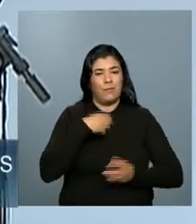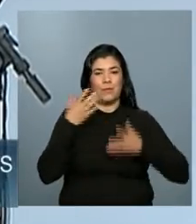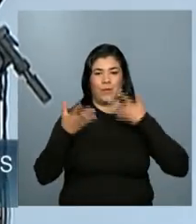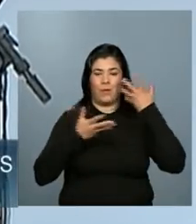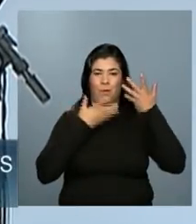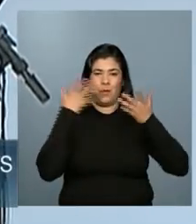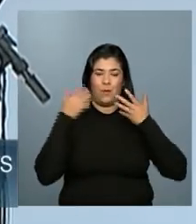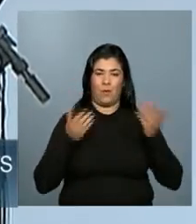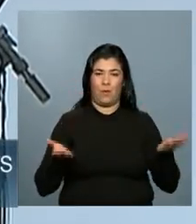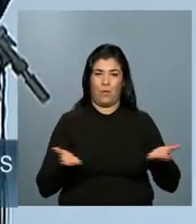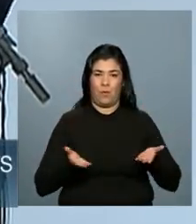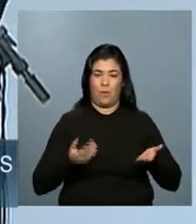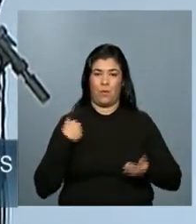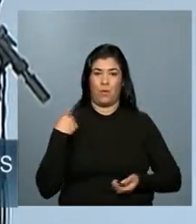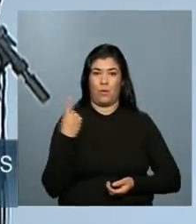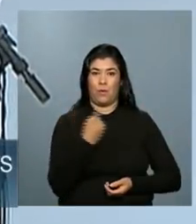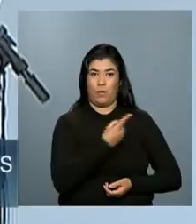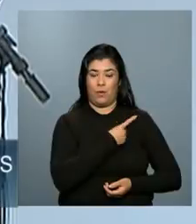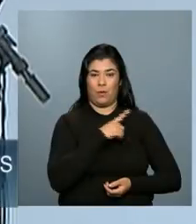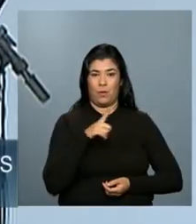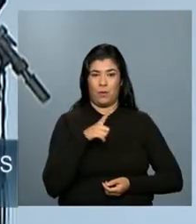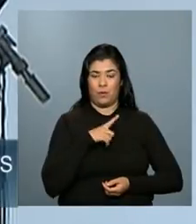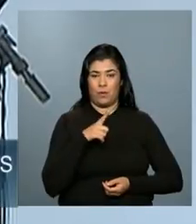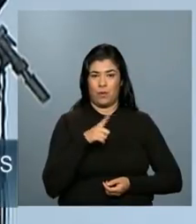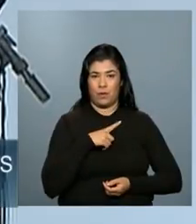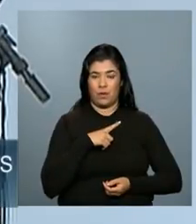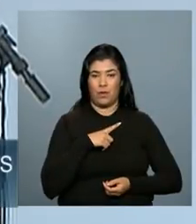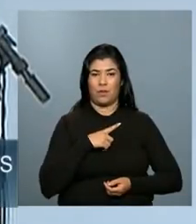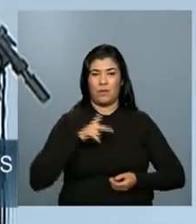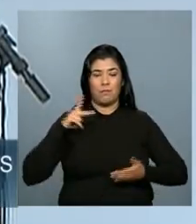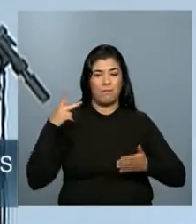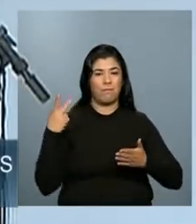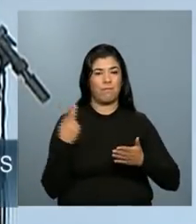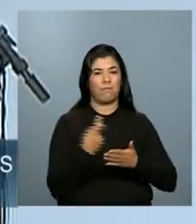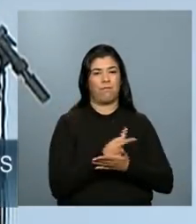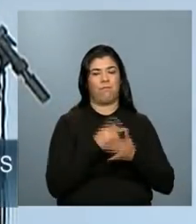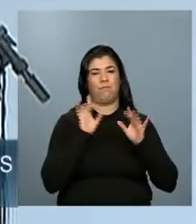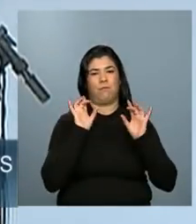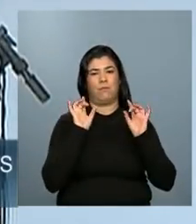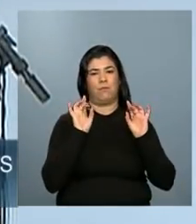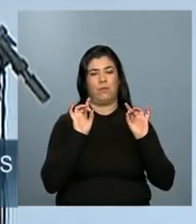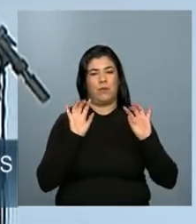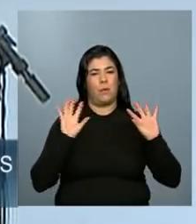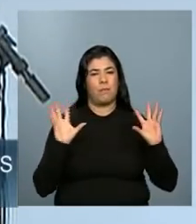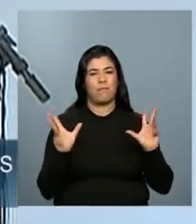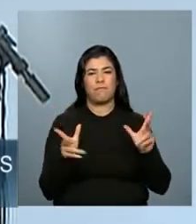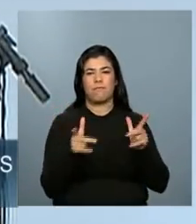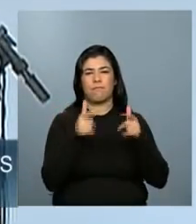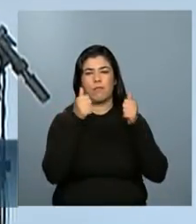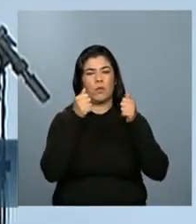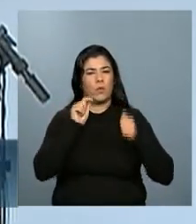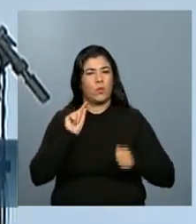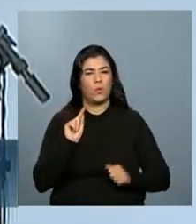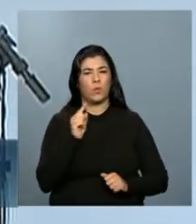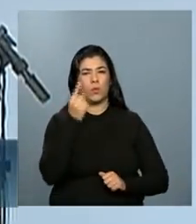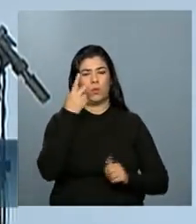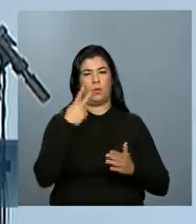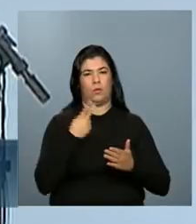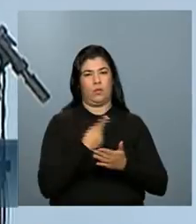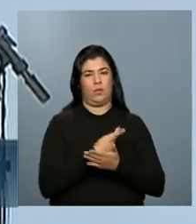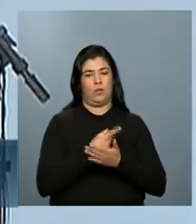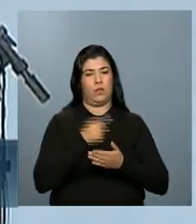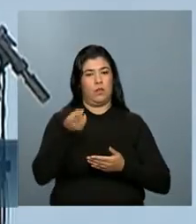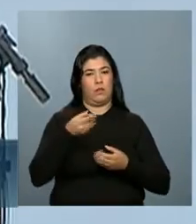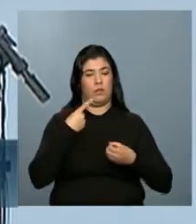que nós estamos aqui nesse momento maravilhoso, esse momento único que a